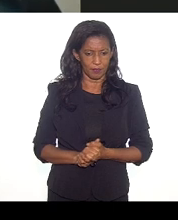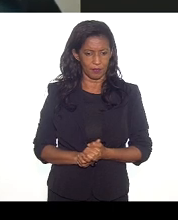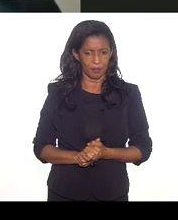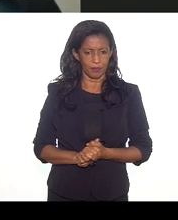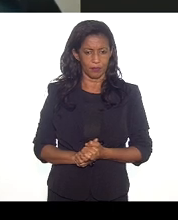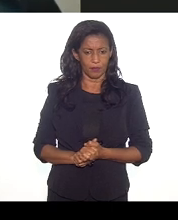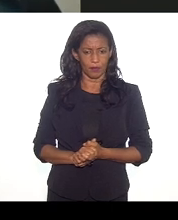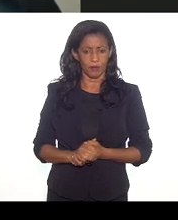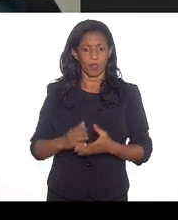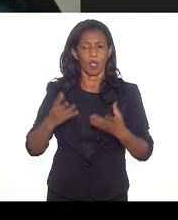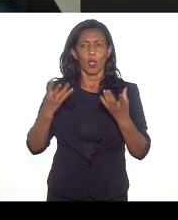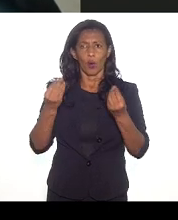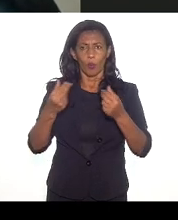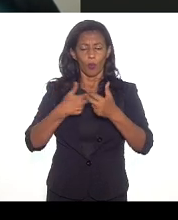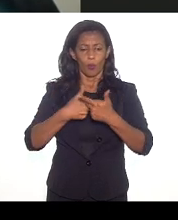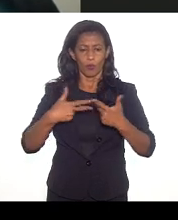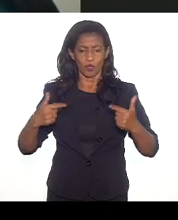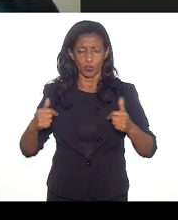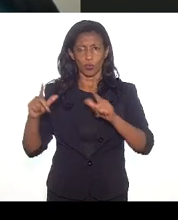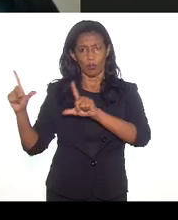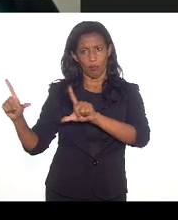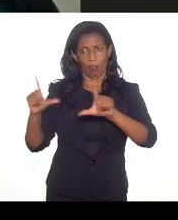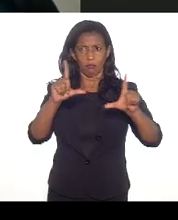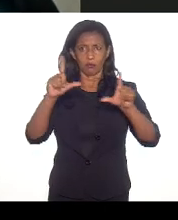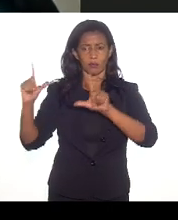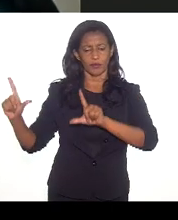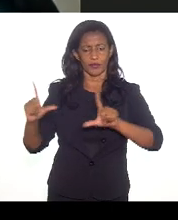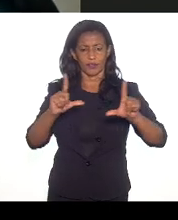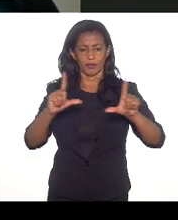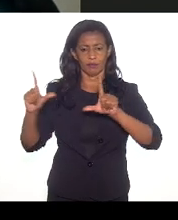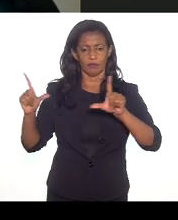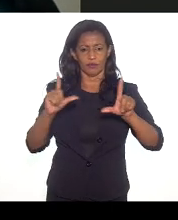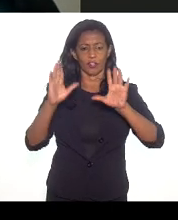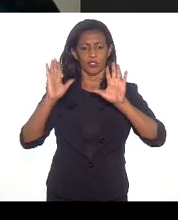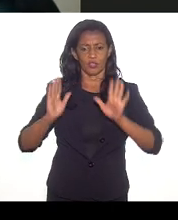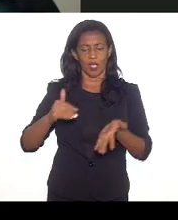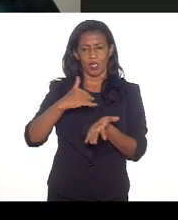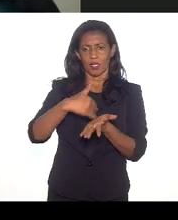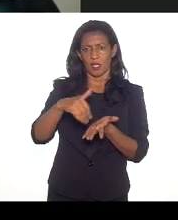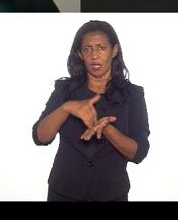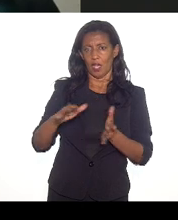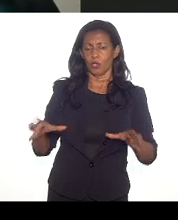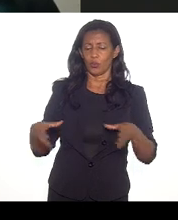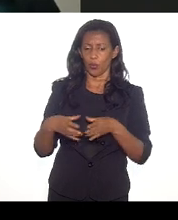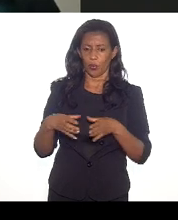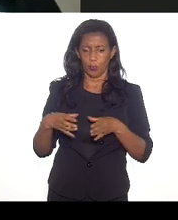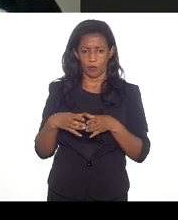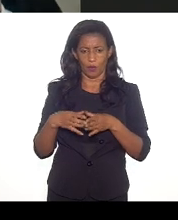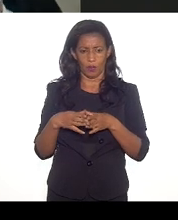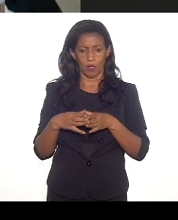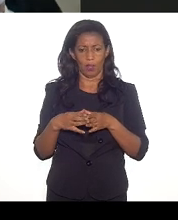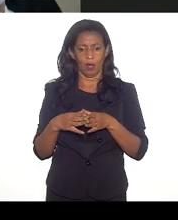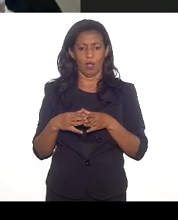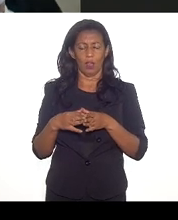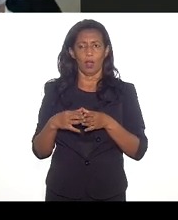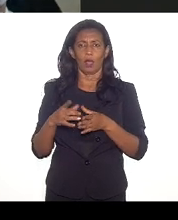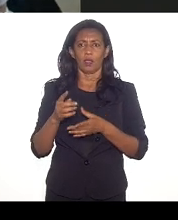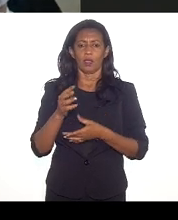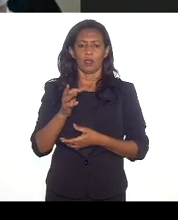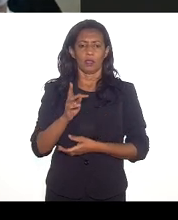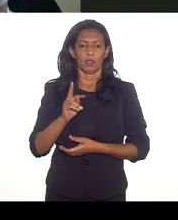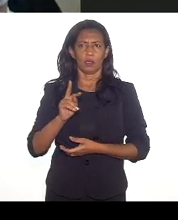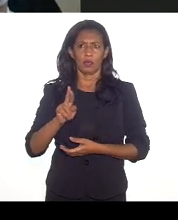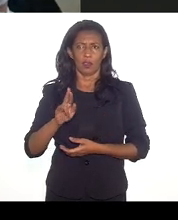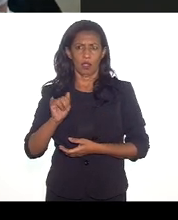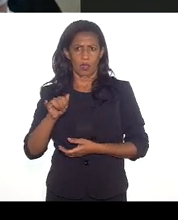apresentando. O Mauro já viu, inclusive, que isso já foi apresentado pelo secretário na Comissão de... Tributação. Tributação e Finanças.